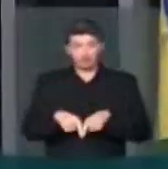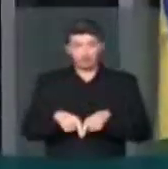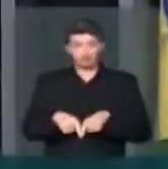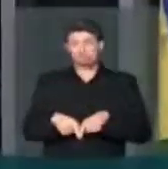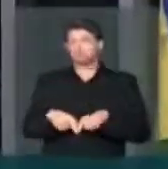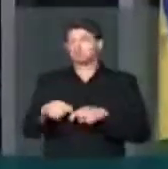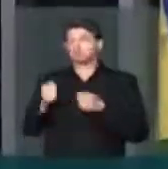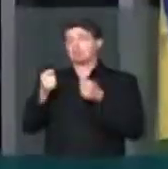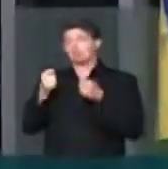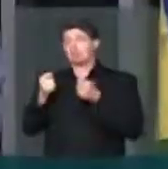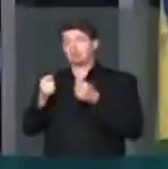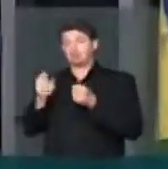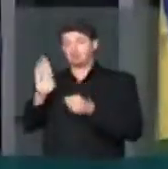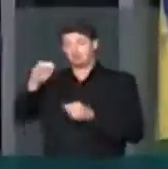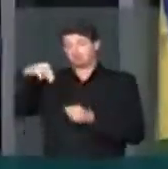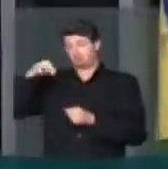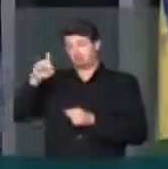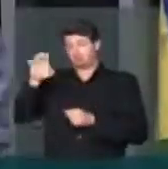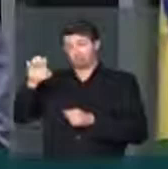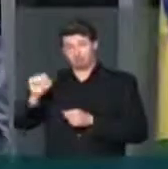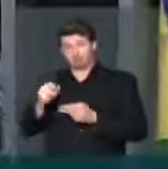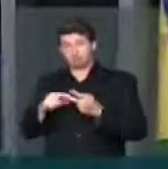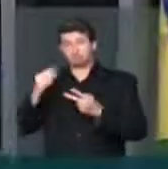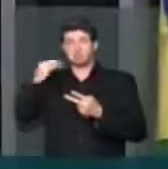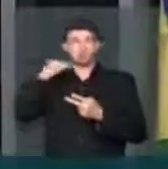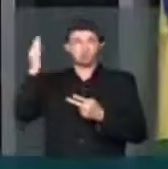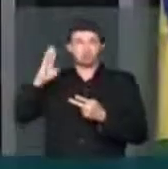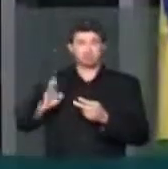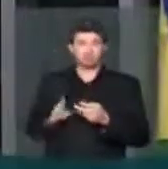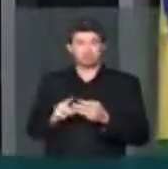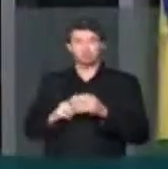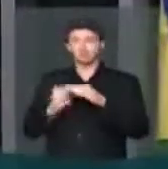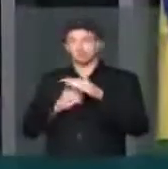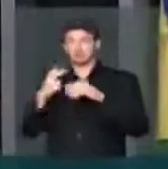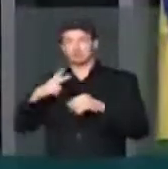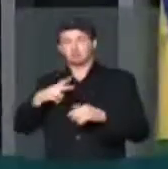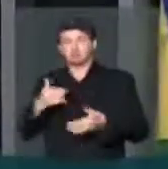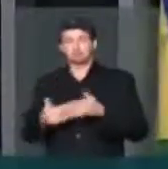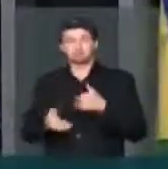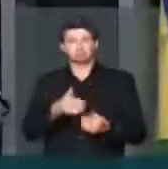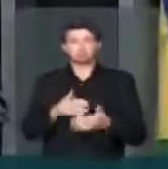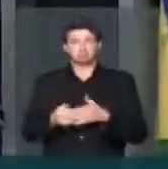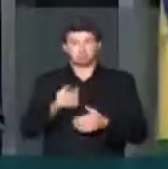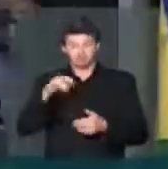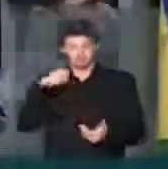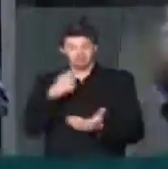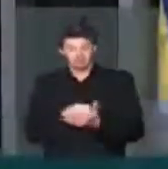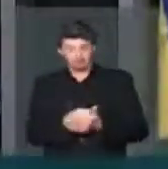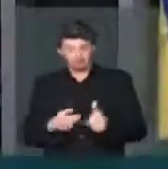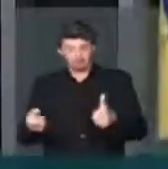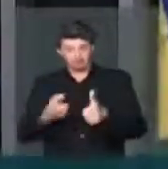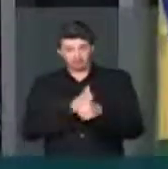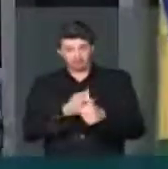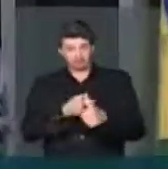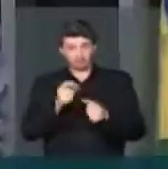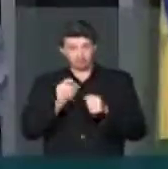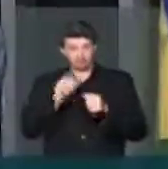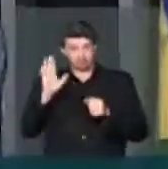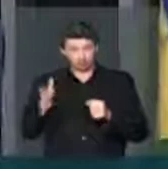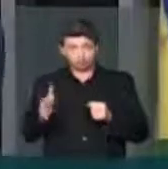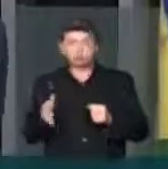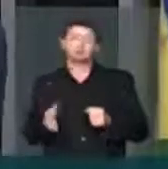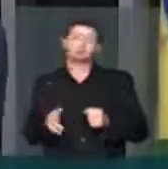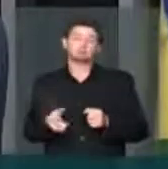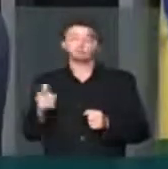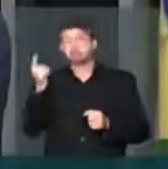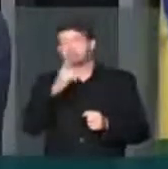está buscando no BNDES, no Banco do Brasil, no setor privado, pagar o que já foi realizado,